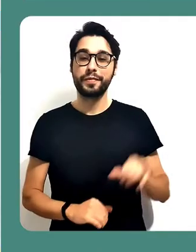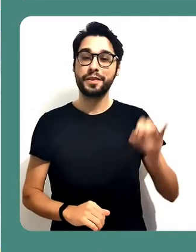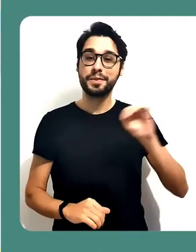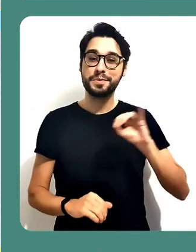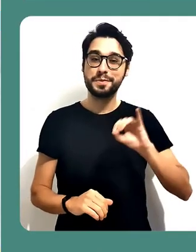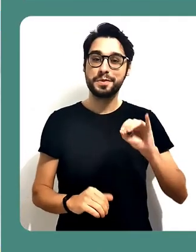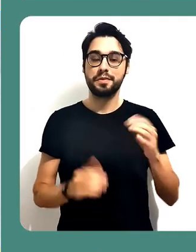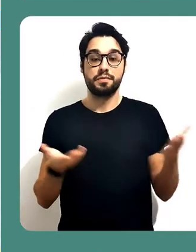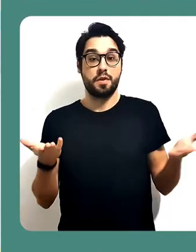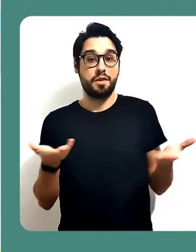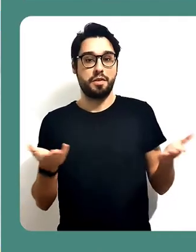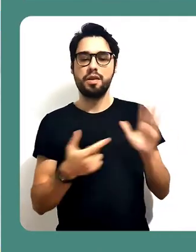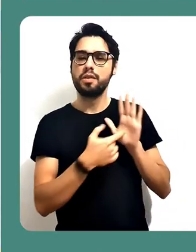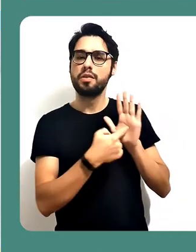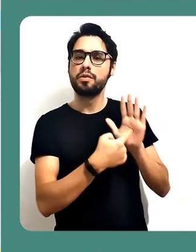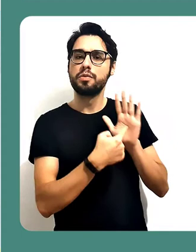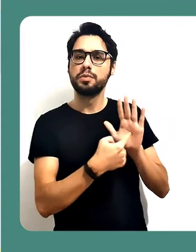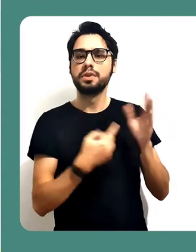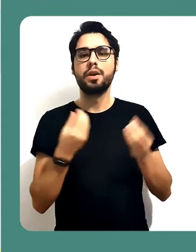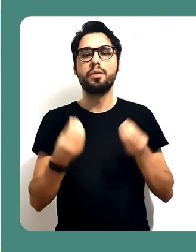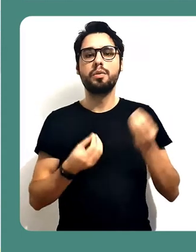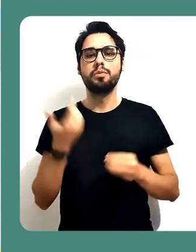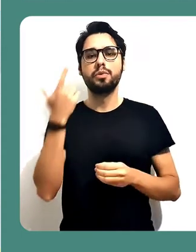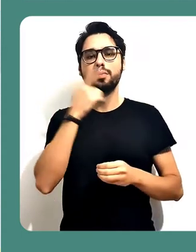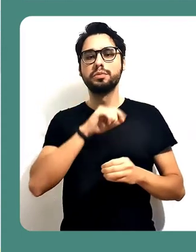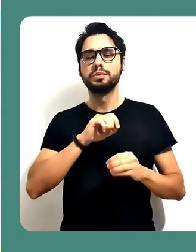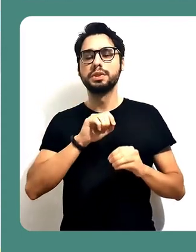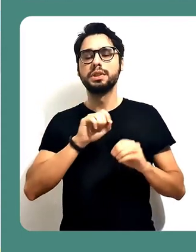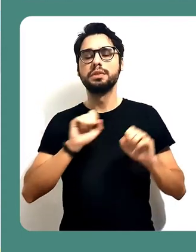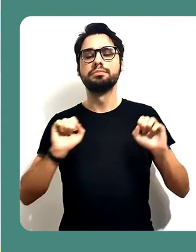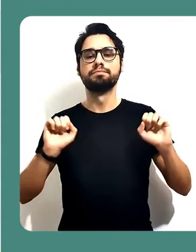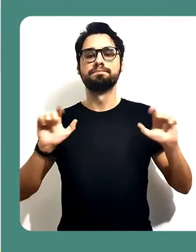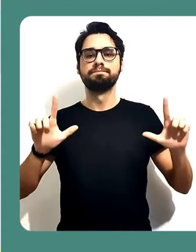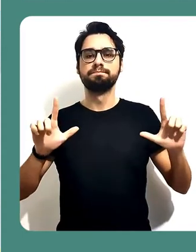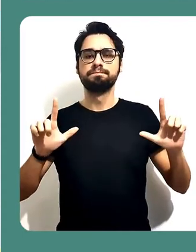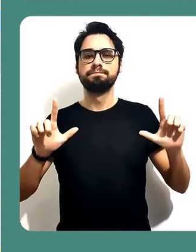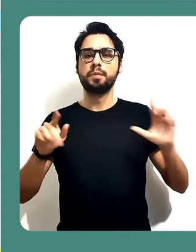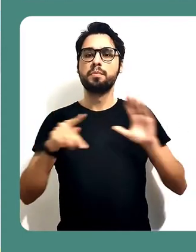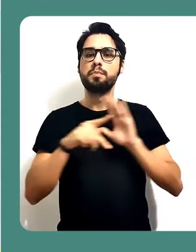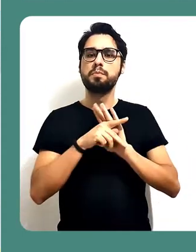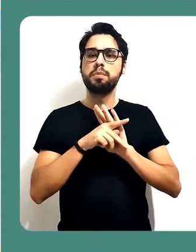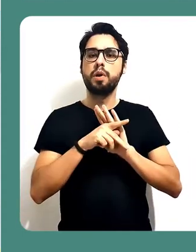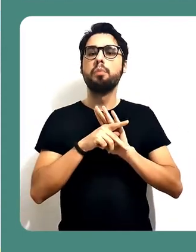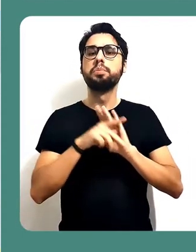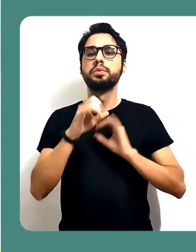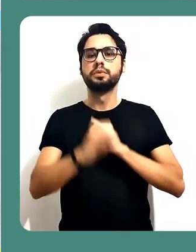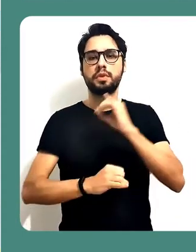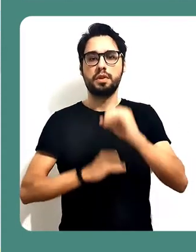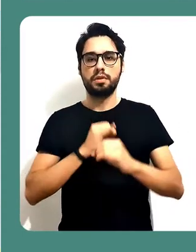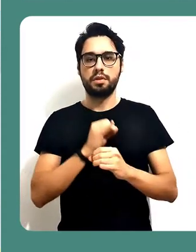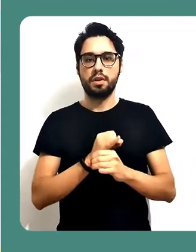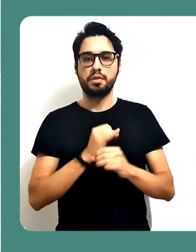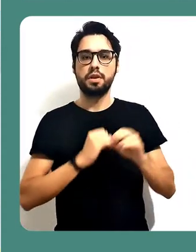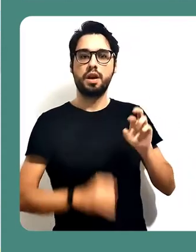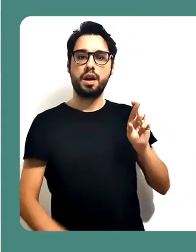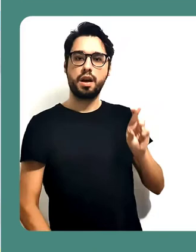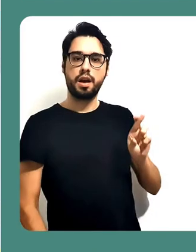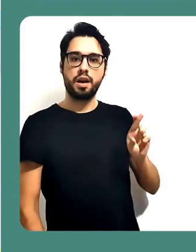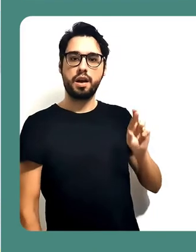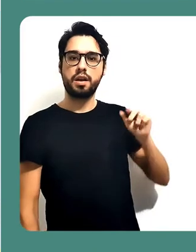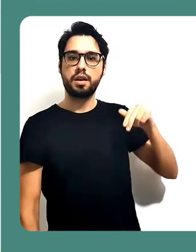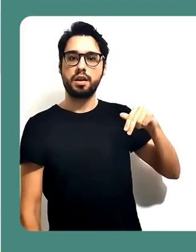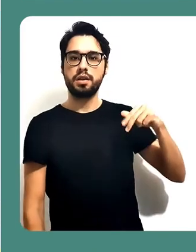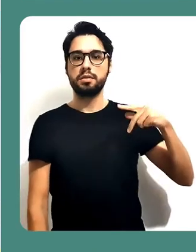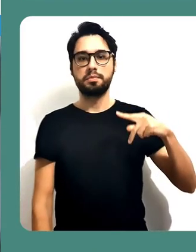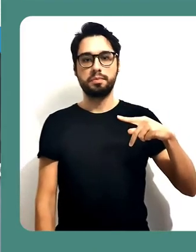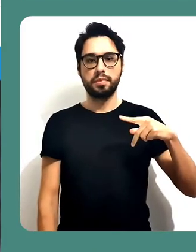Oi pessoal, eu quero mostrar para vocês agora como ingressar no portal de serviços de conferência web